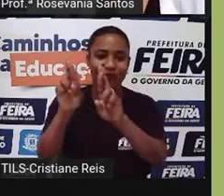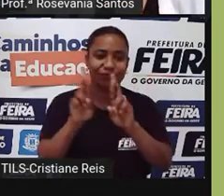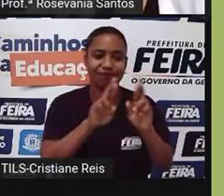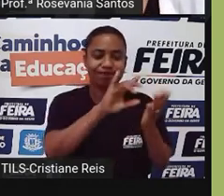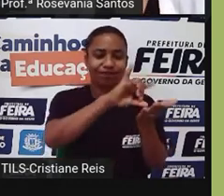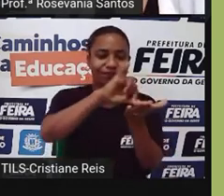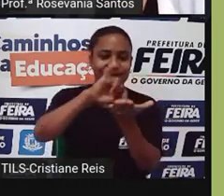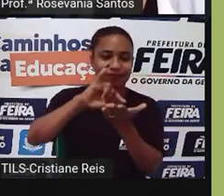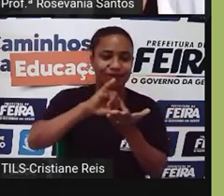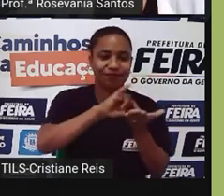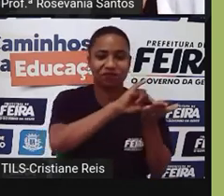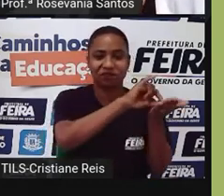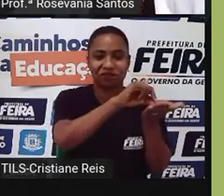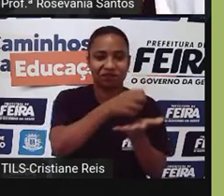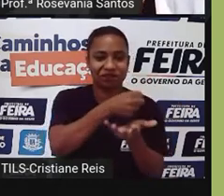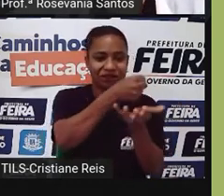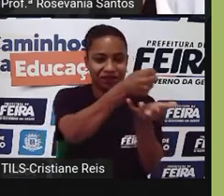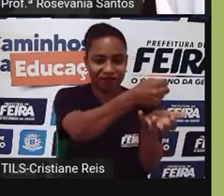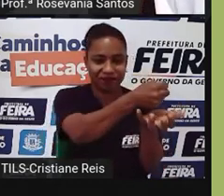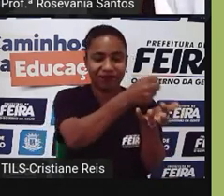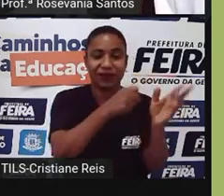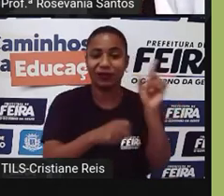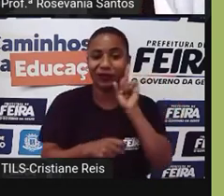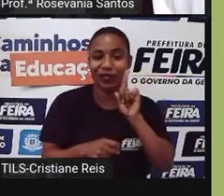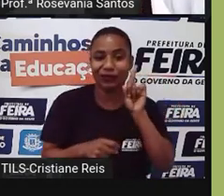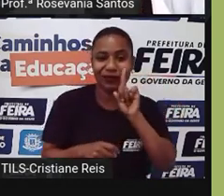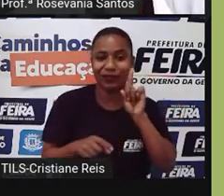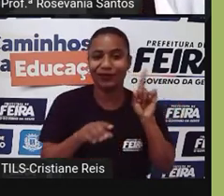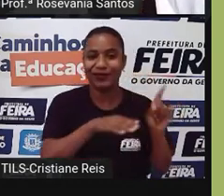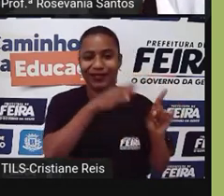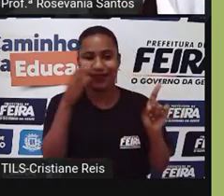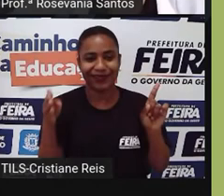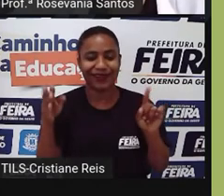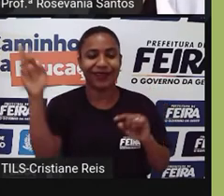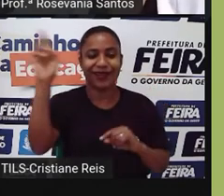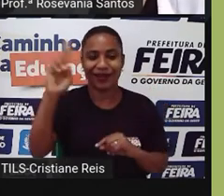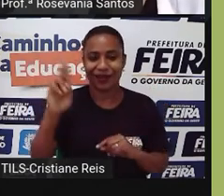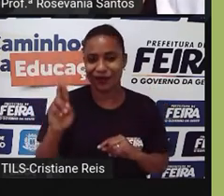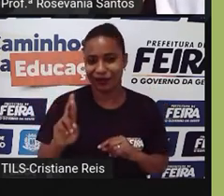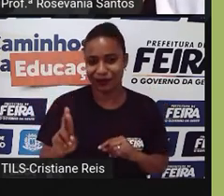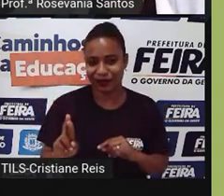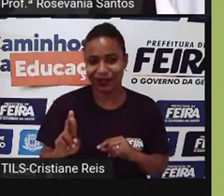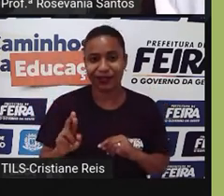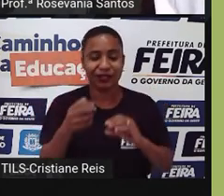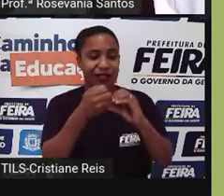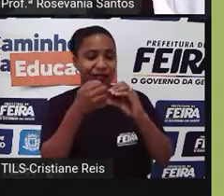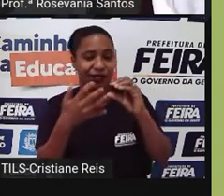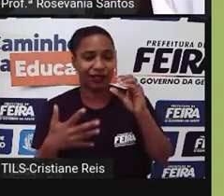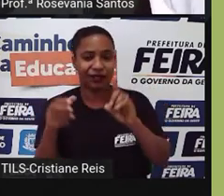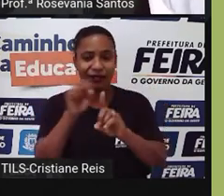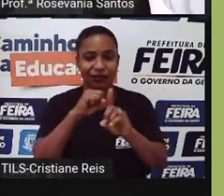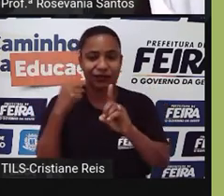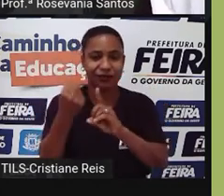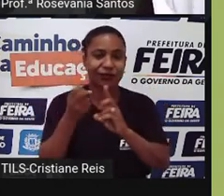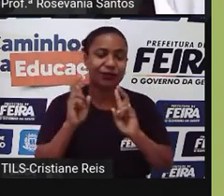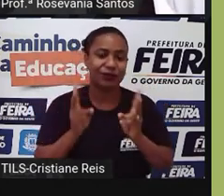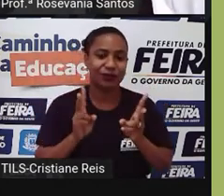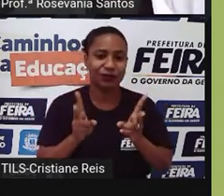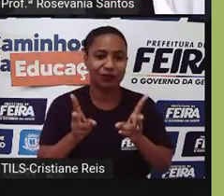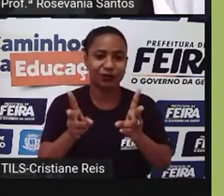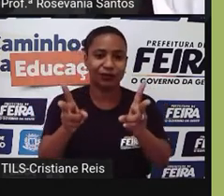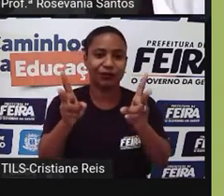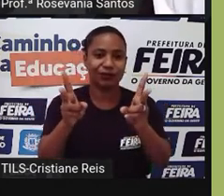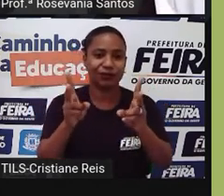blocos dos países capitalistas do outro lado. Então, herdou essas características, nessa formação do bloco, ela continuou com esse